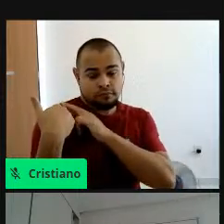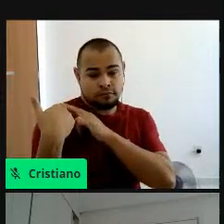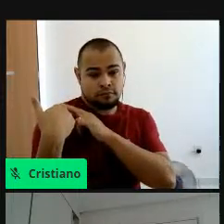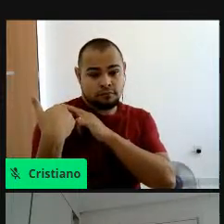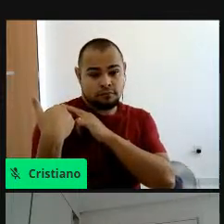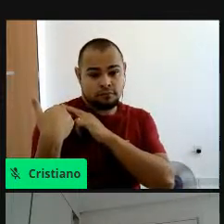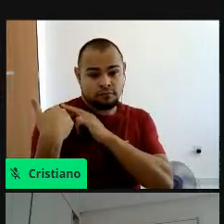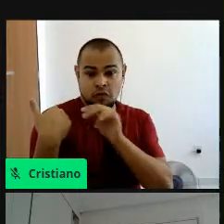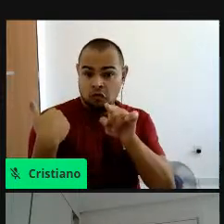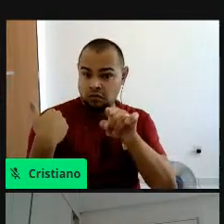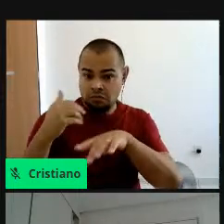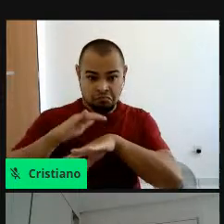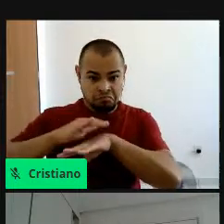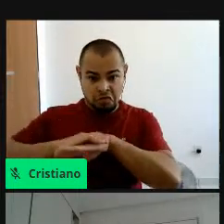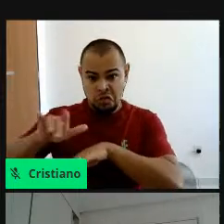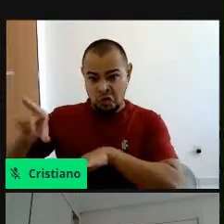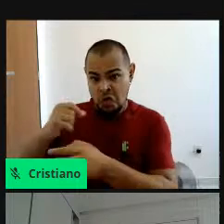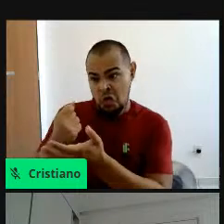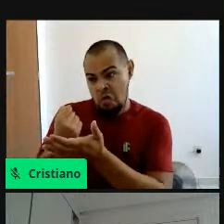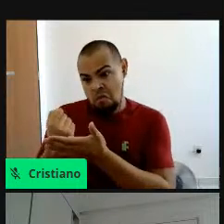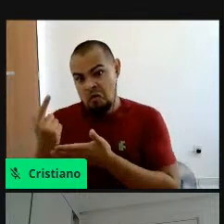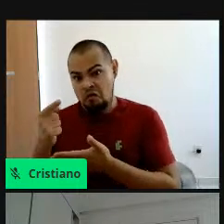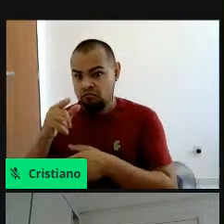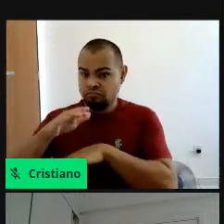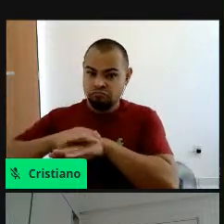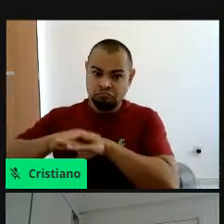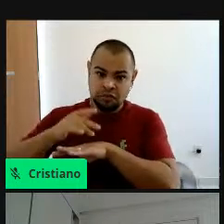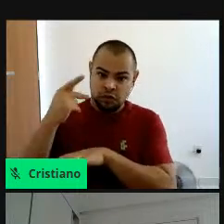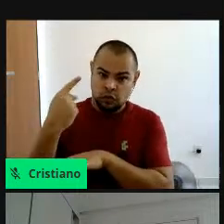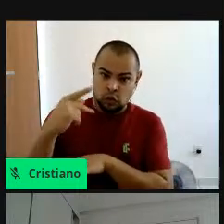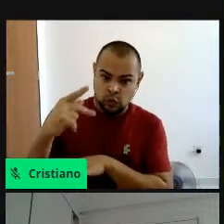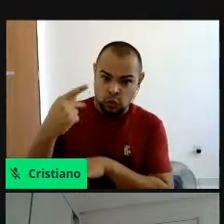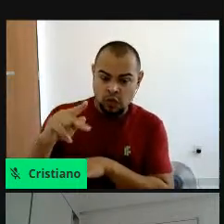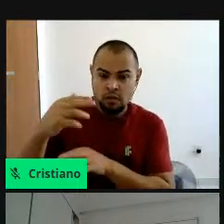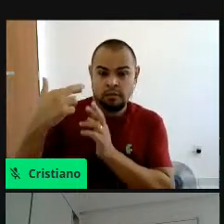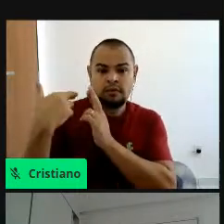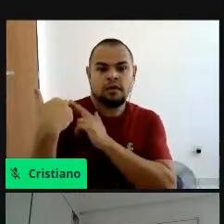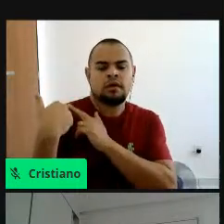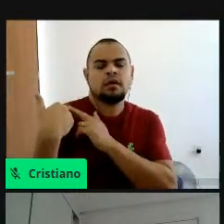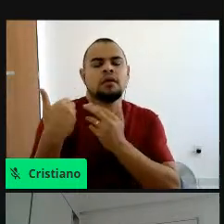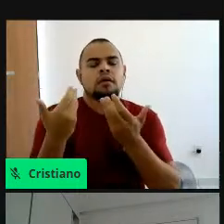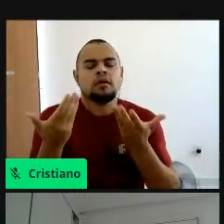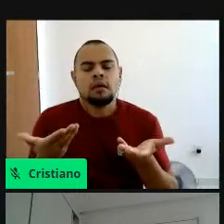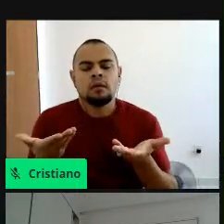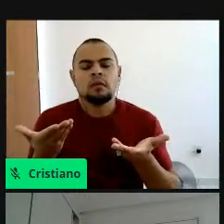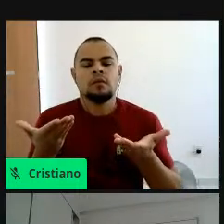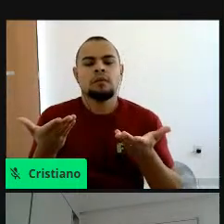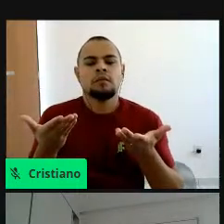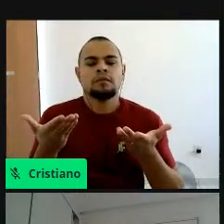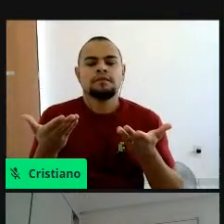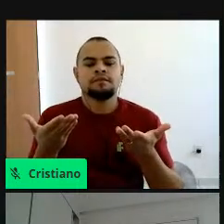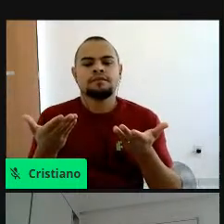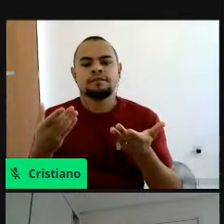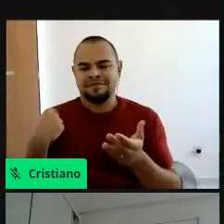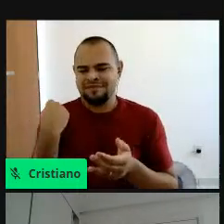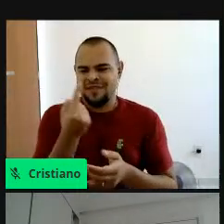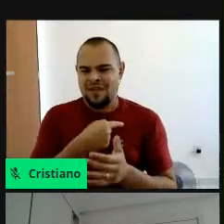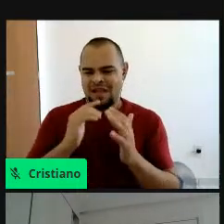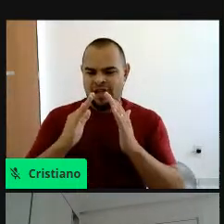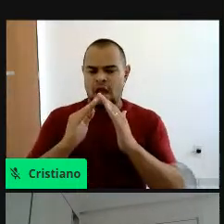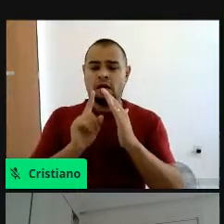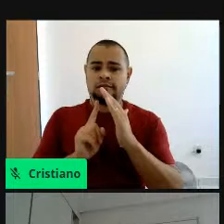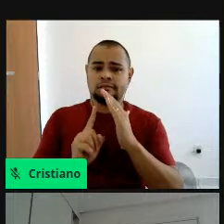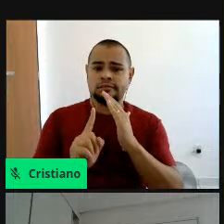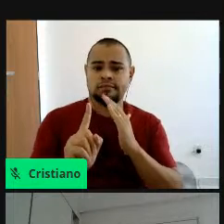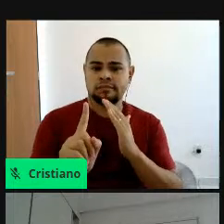você escolheu, né, você adquiriu, então, quando a gente sai de casa e a gente não